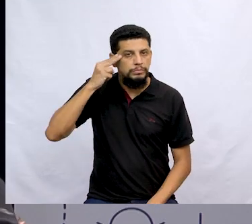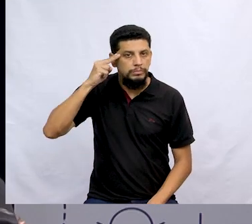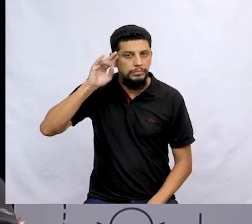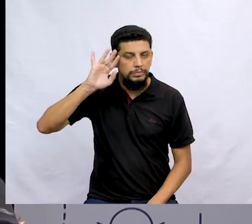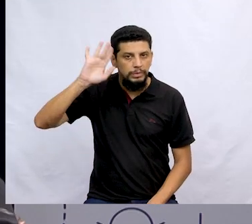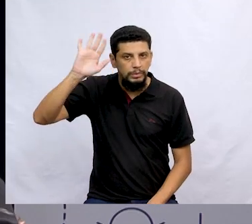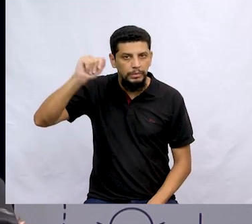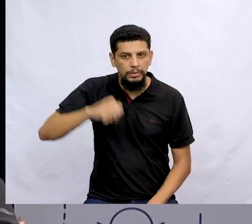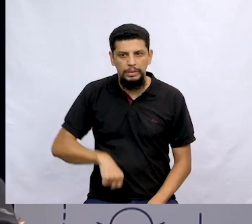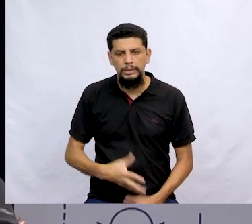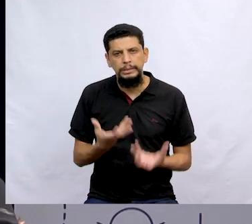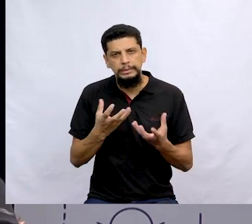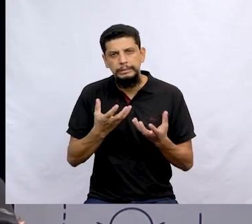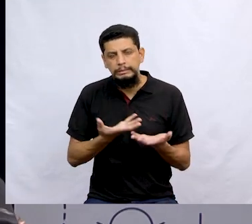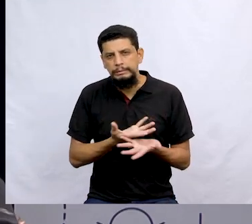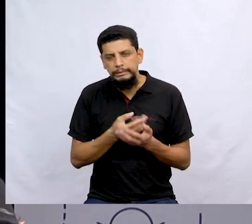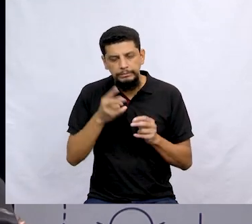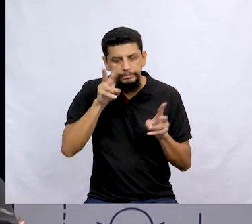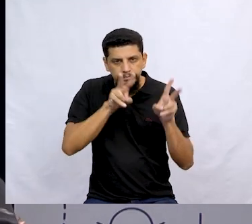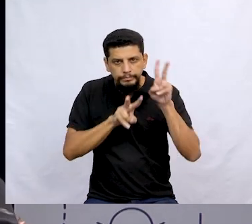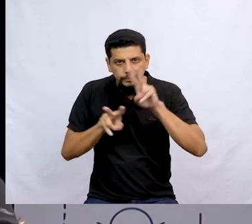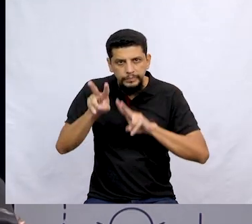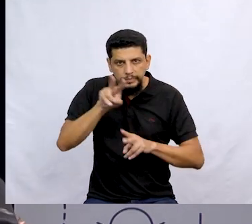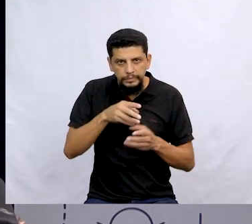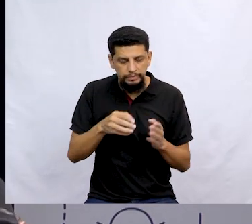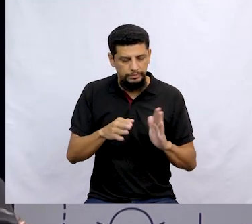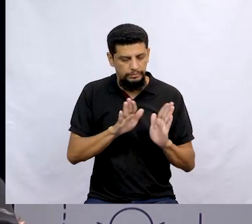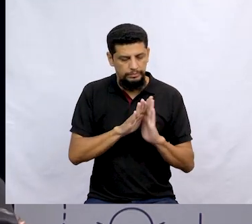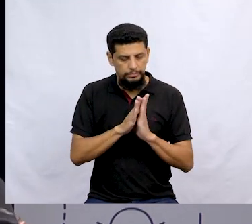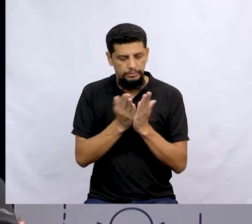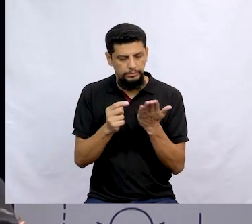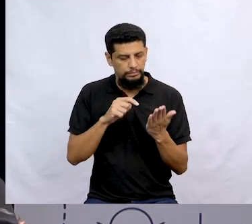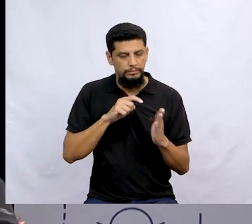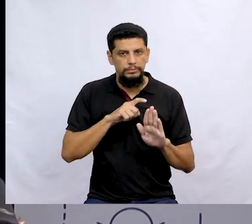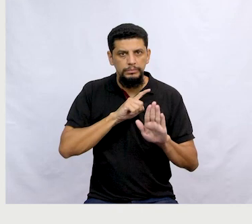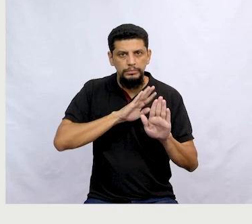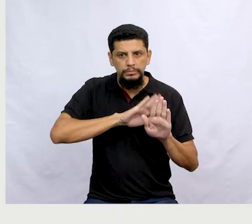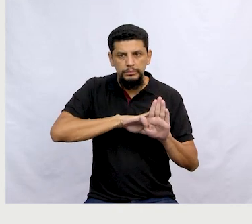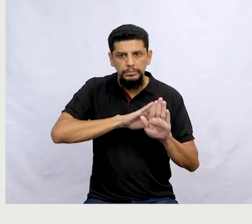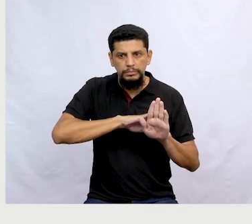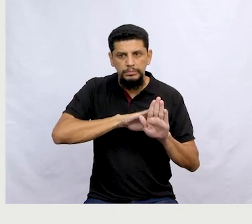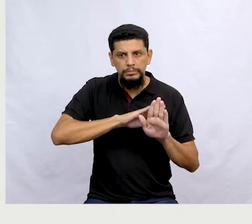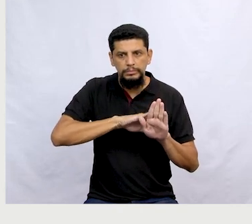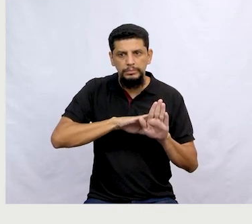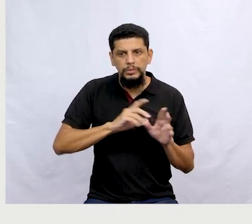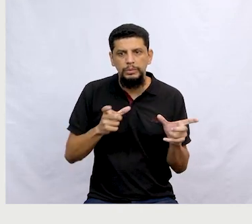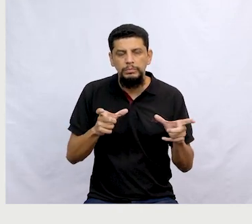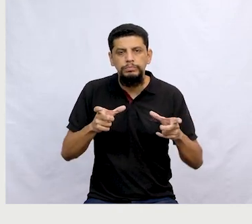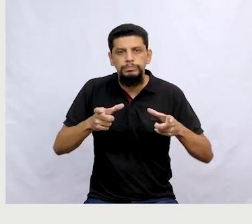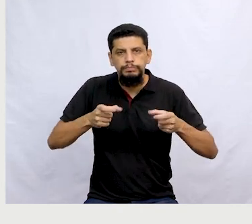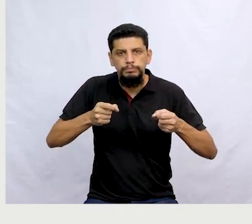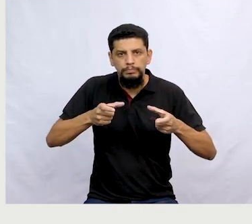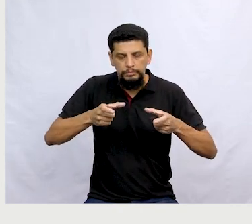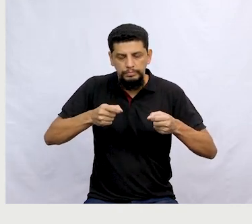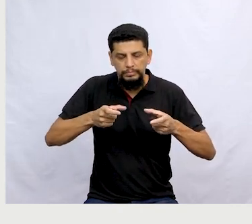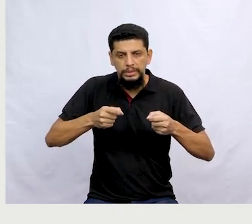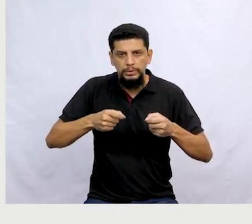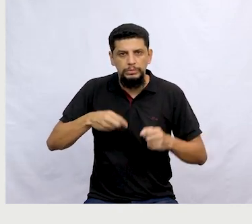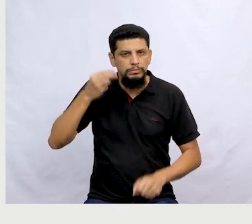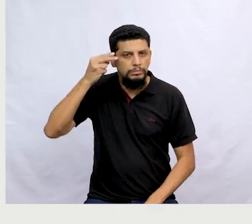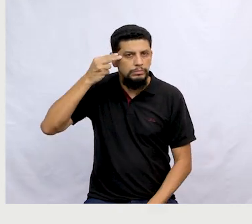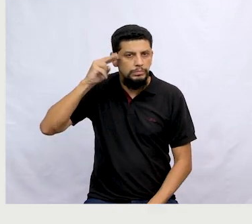aqui. E quero que vocês deem uma olhadinha aí na capa. Nossa, O Prendedor de Sonhos.